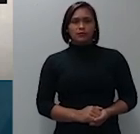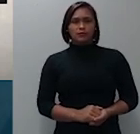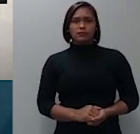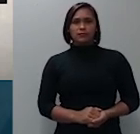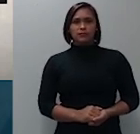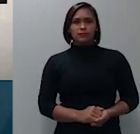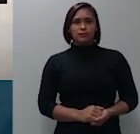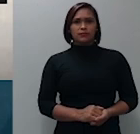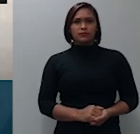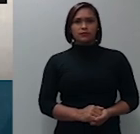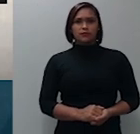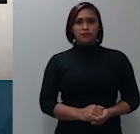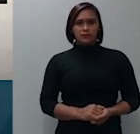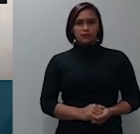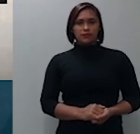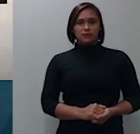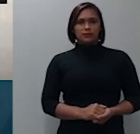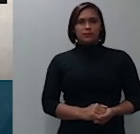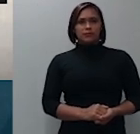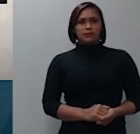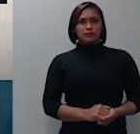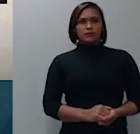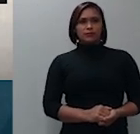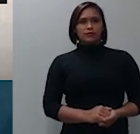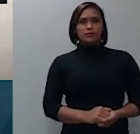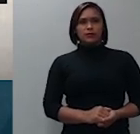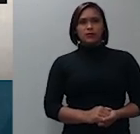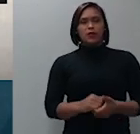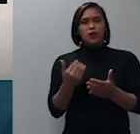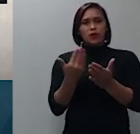é uma vista antecipada do ministro marco